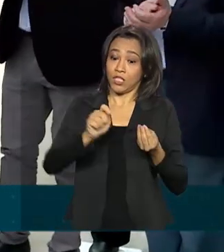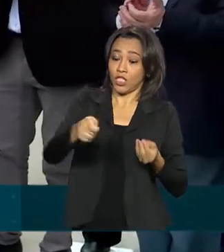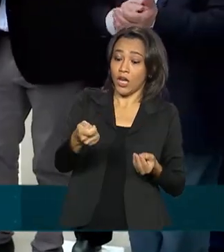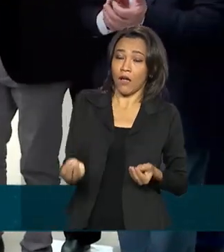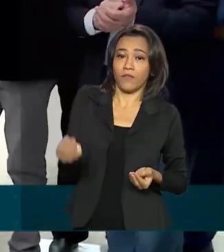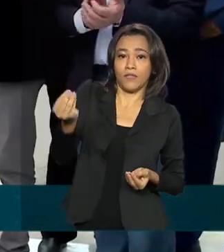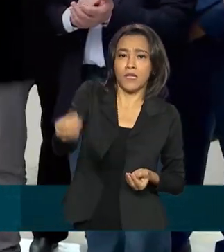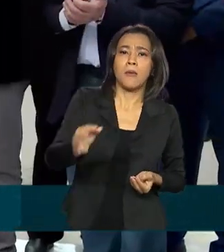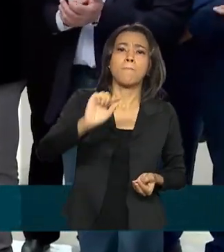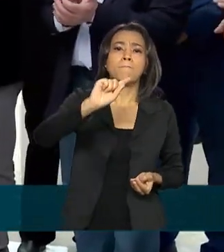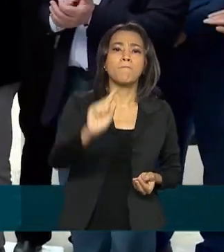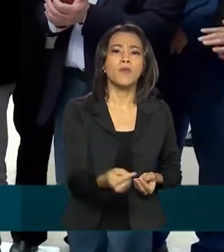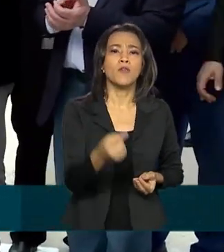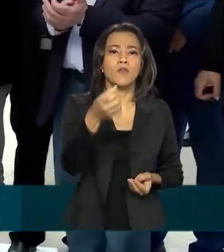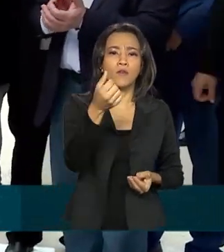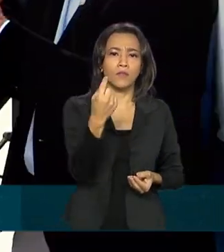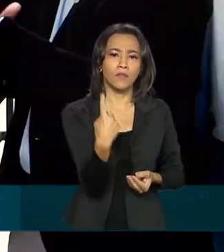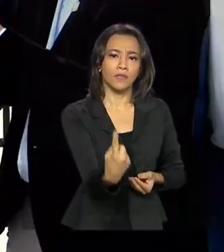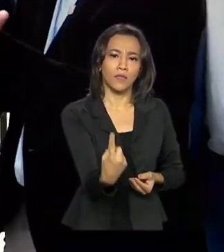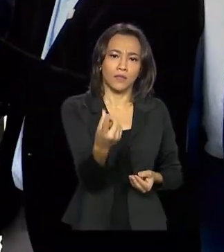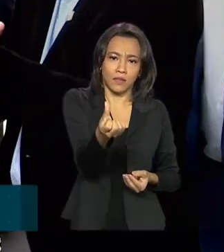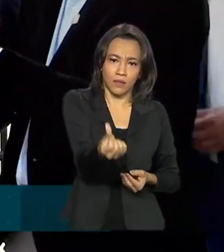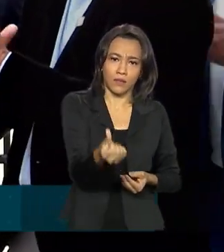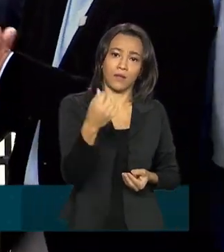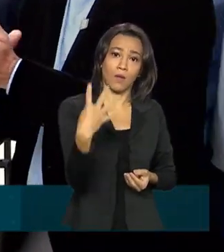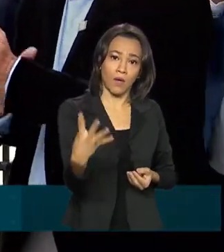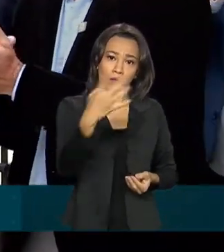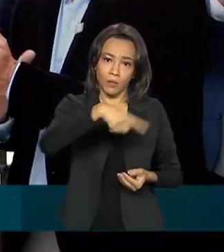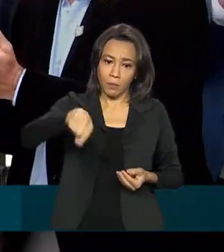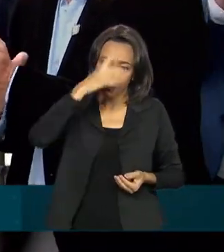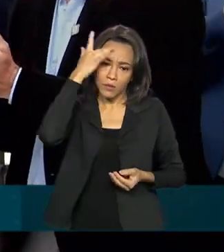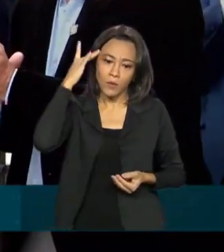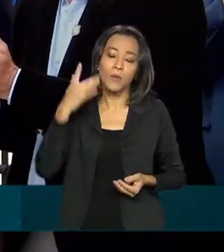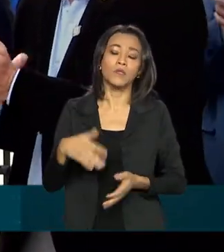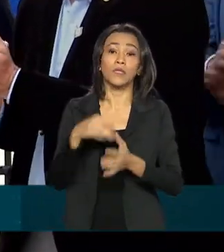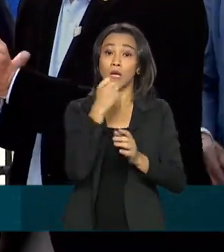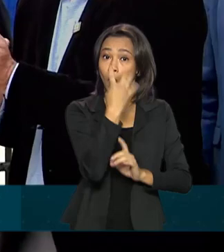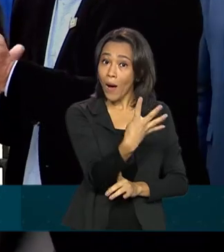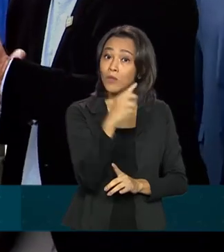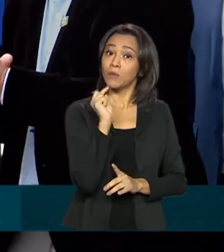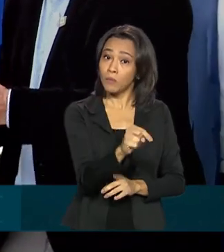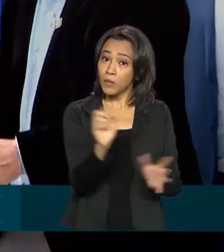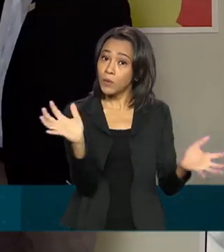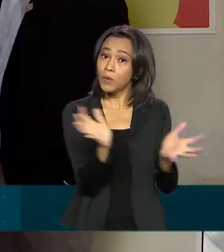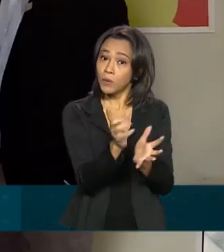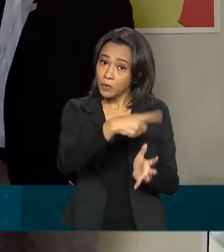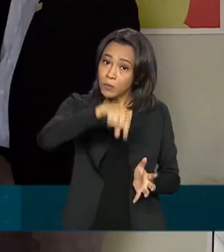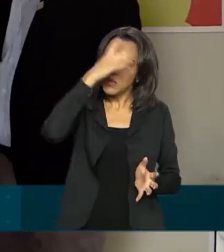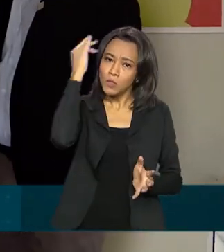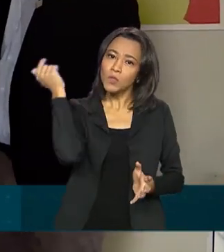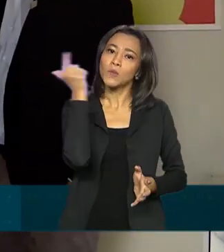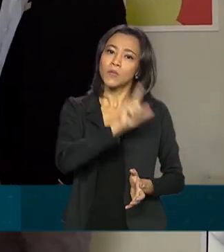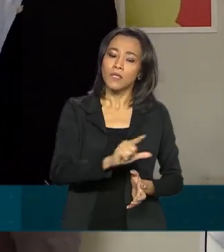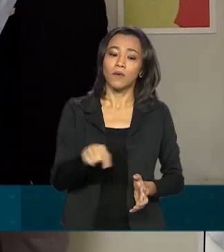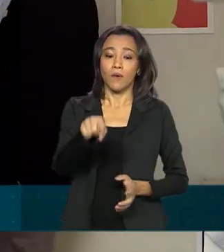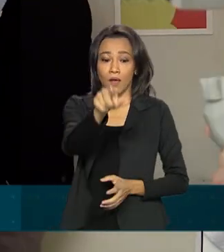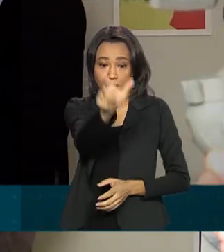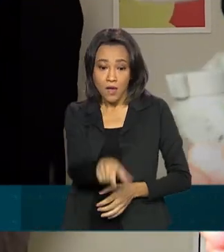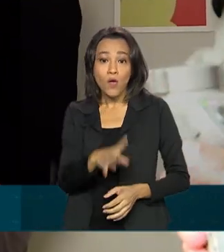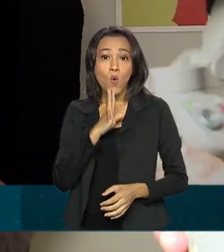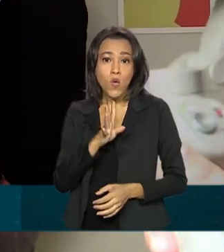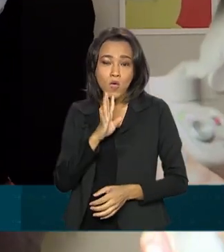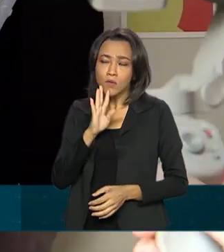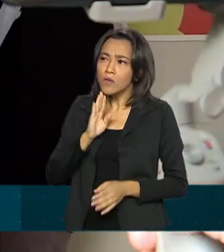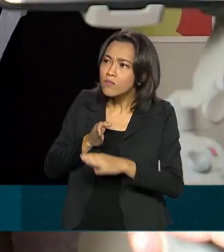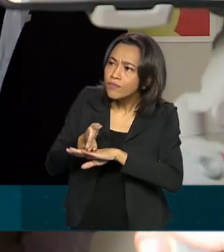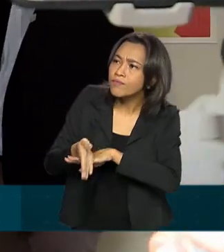.164 moradias populares. 4.600 pessoas foram beneficiadas. Ele conheceu uma das casas do